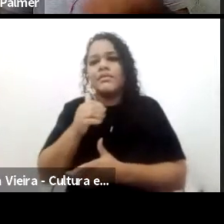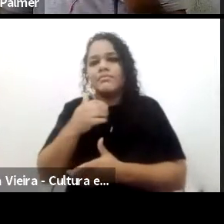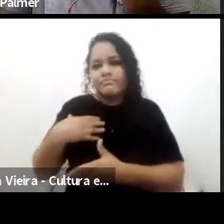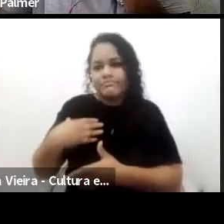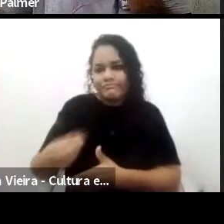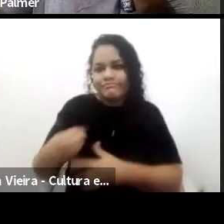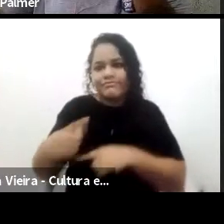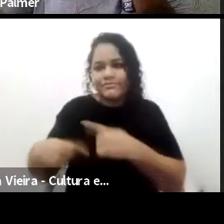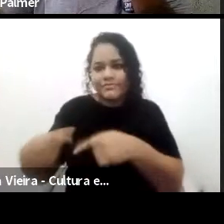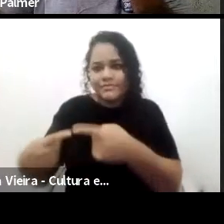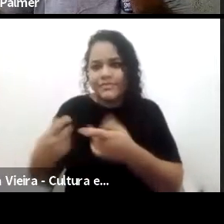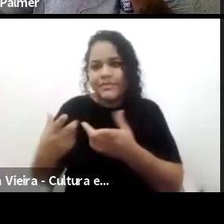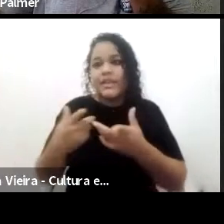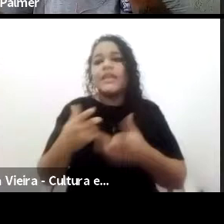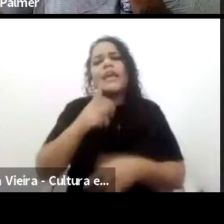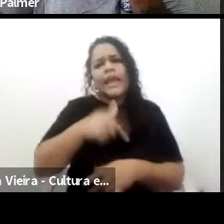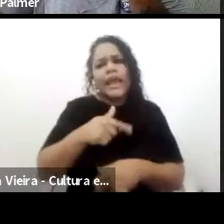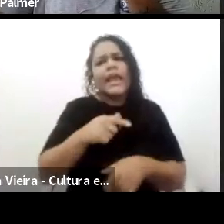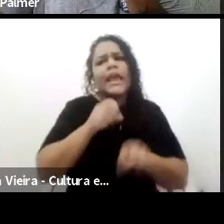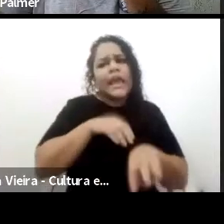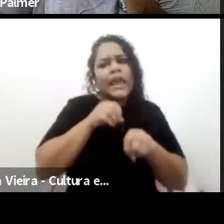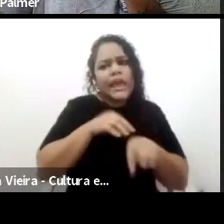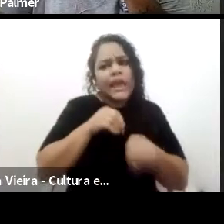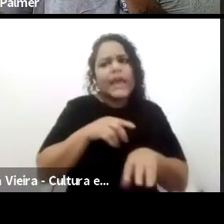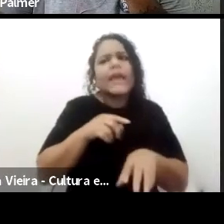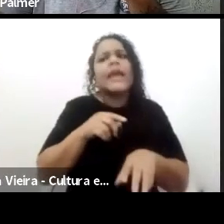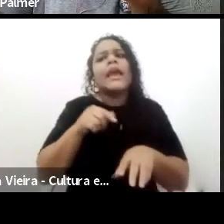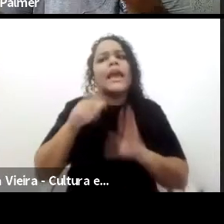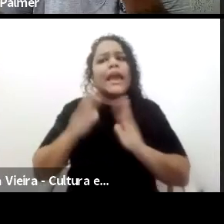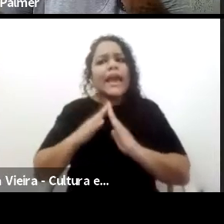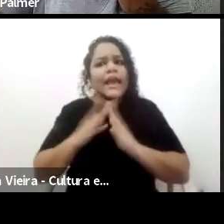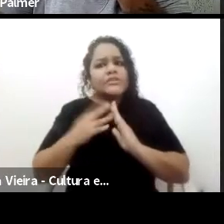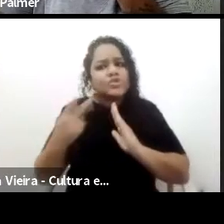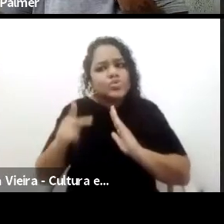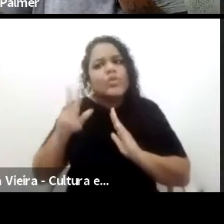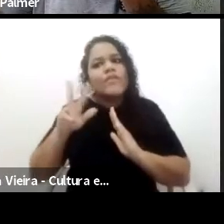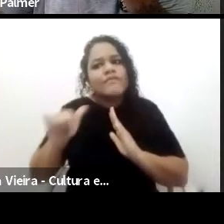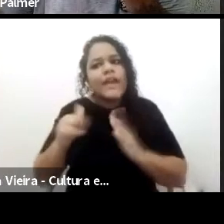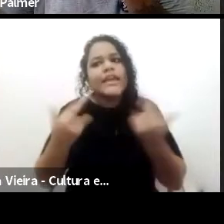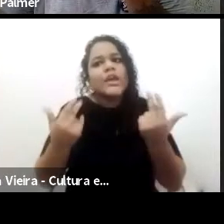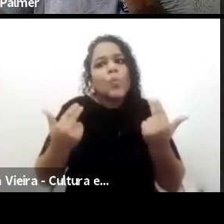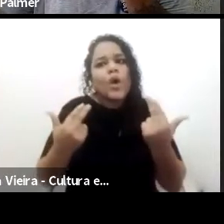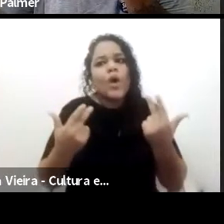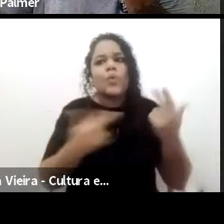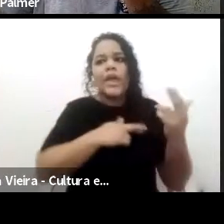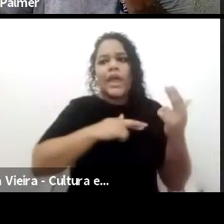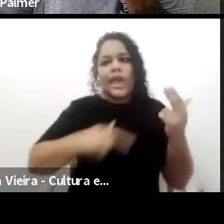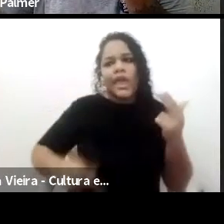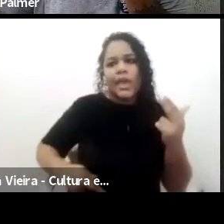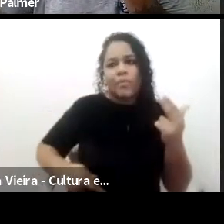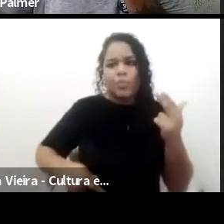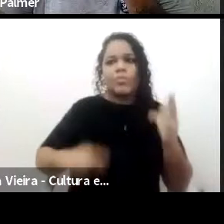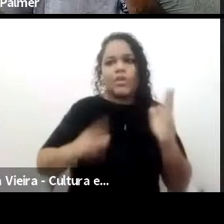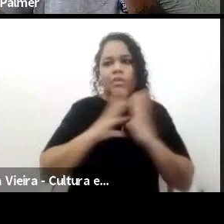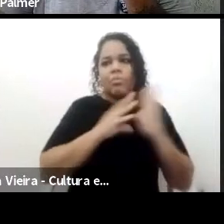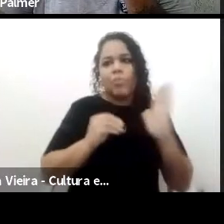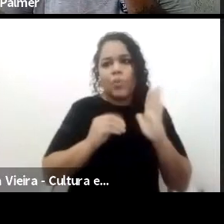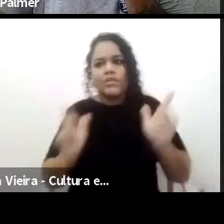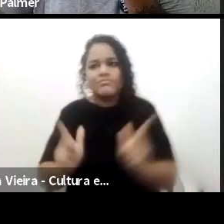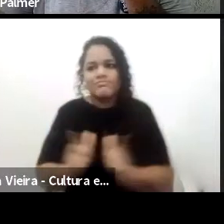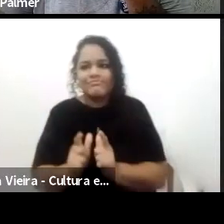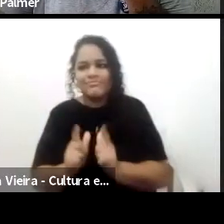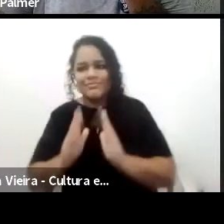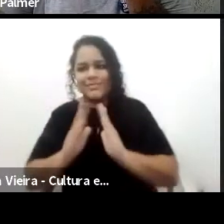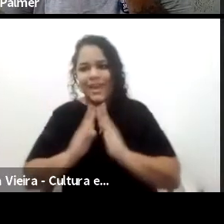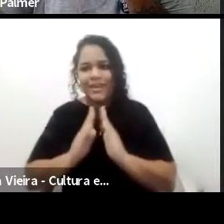família seria uma pequena república na qual ela deveria administrar. Então, é só para pensar isso. E